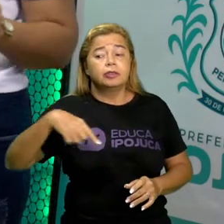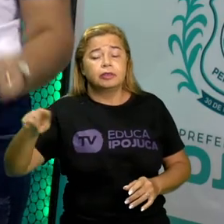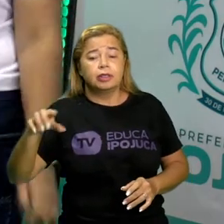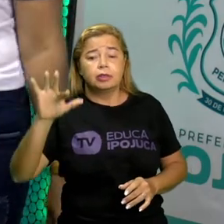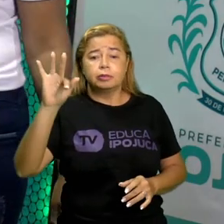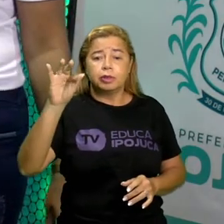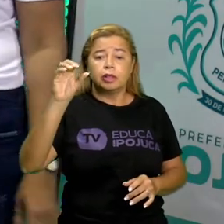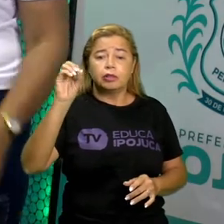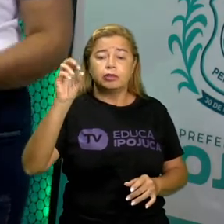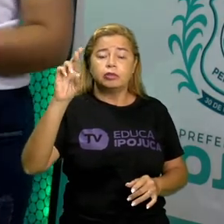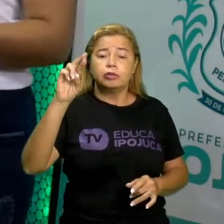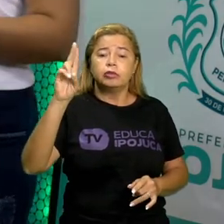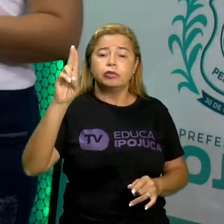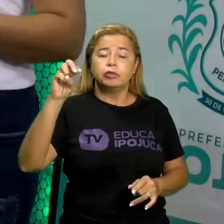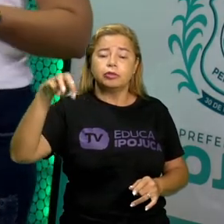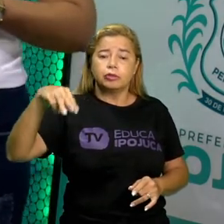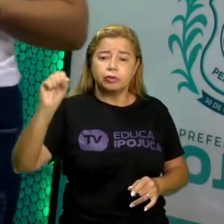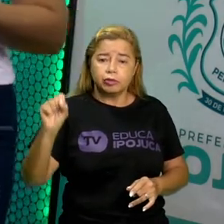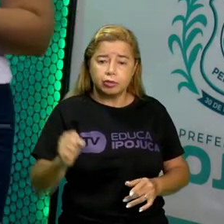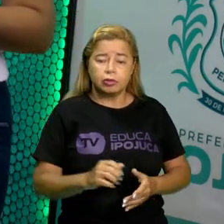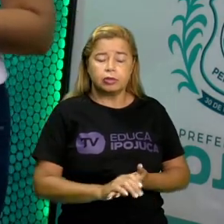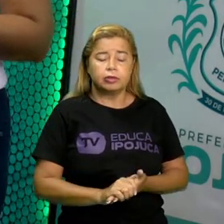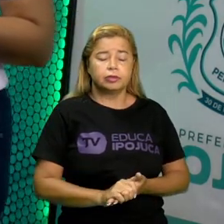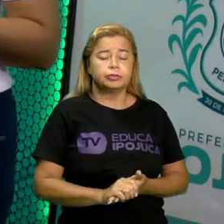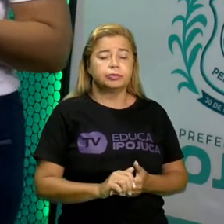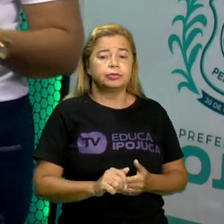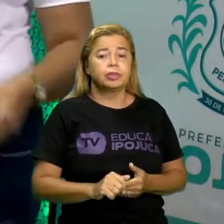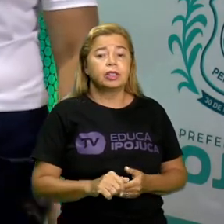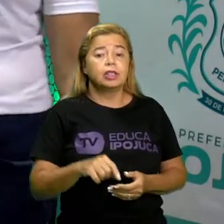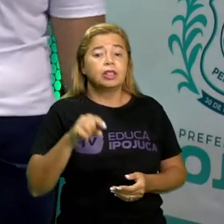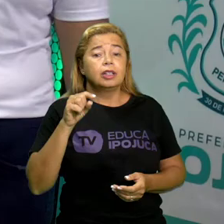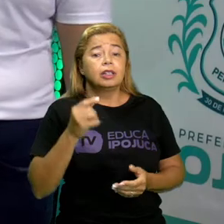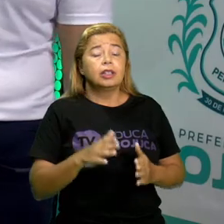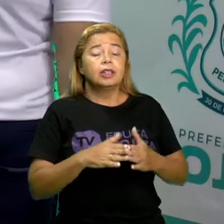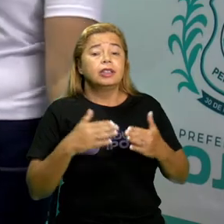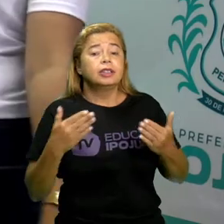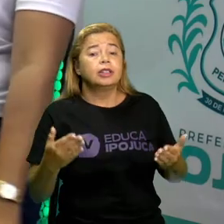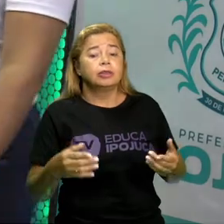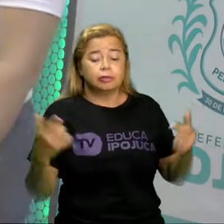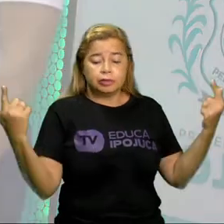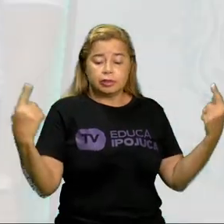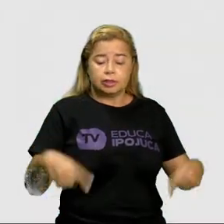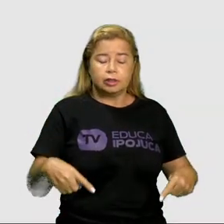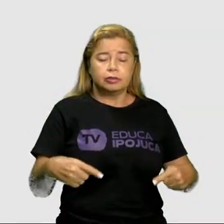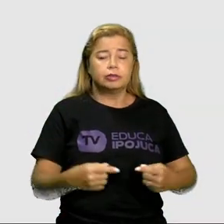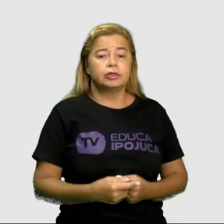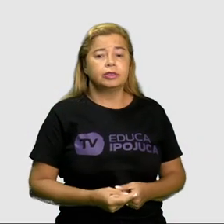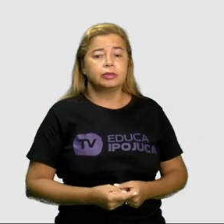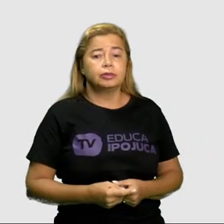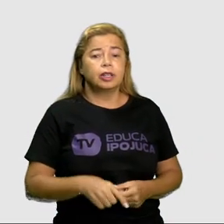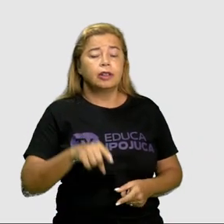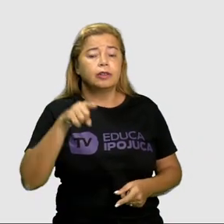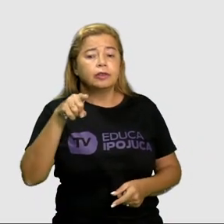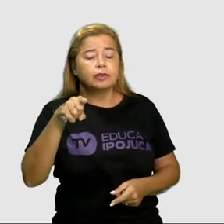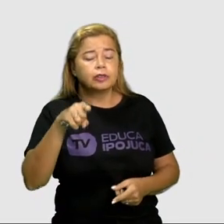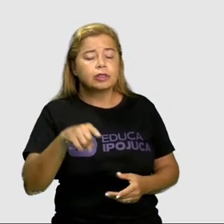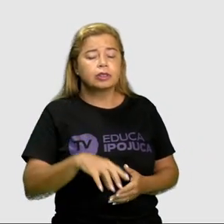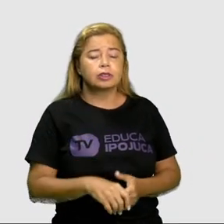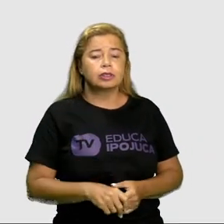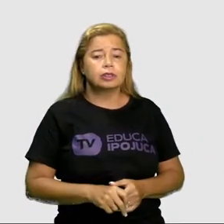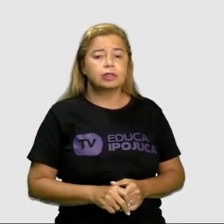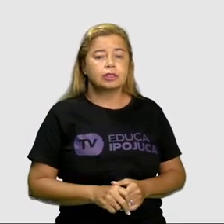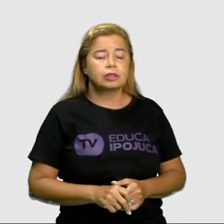julgado pelo juiz. E eu quero que vocês realizem esse desafio aqui. Eu quero que vocês conheçam.